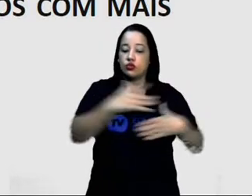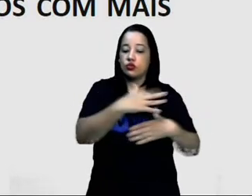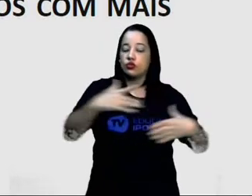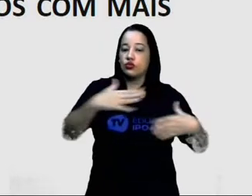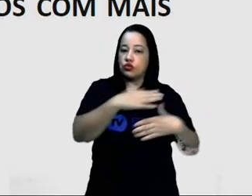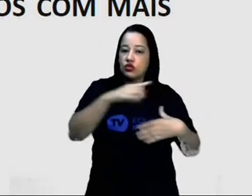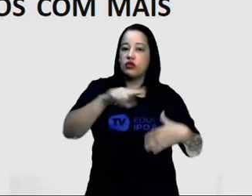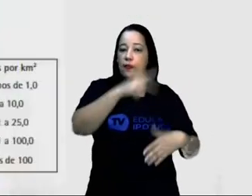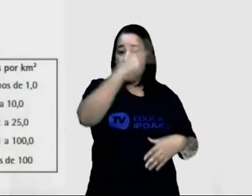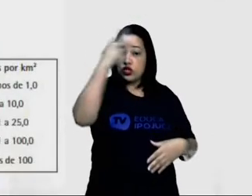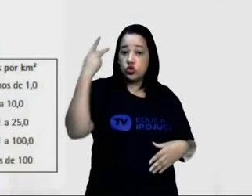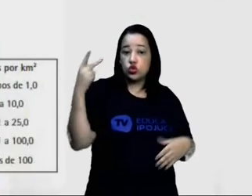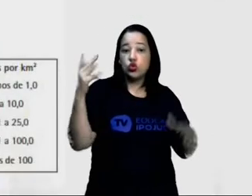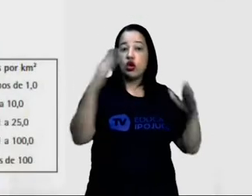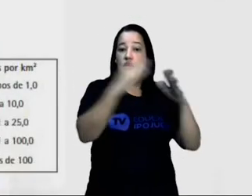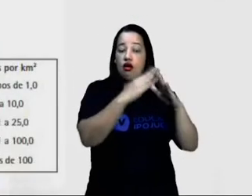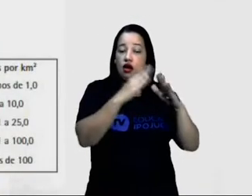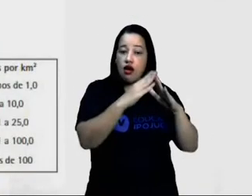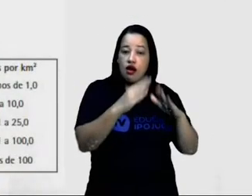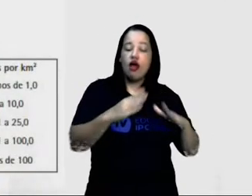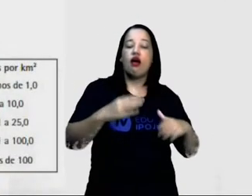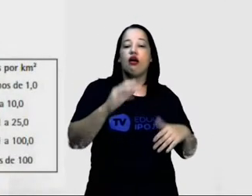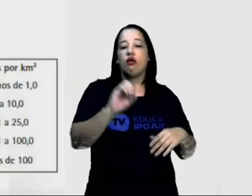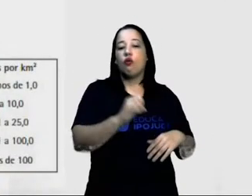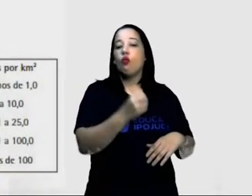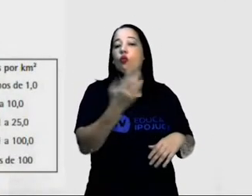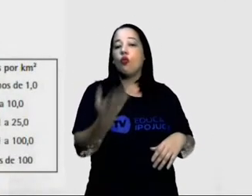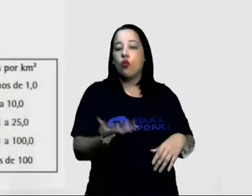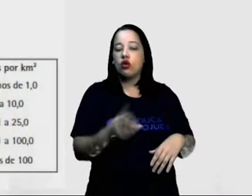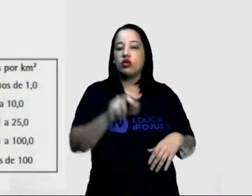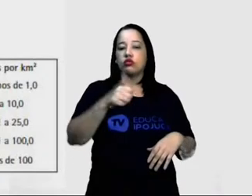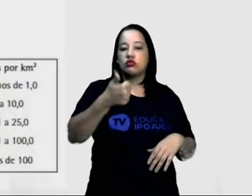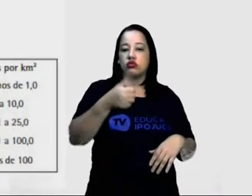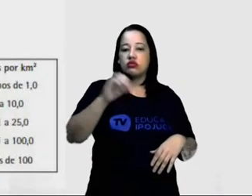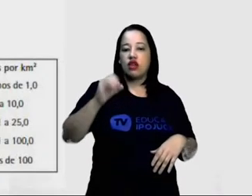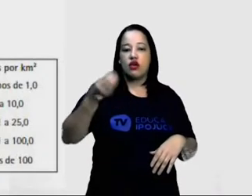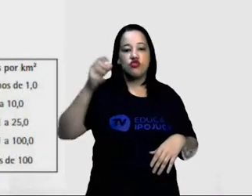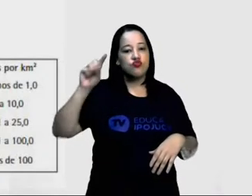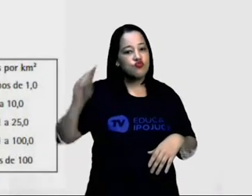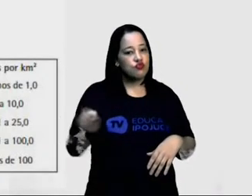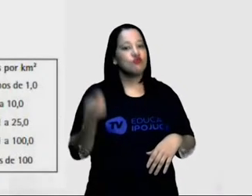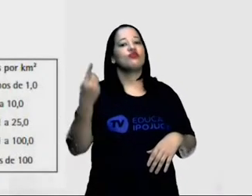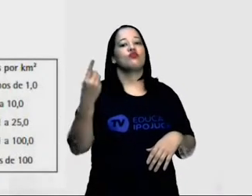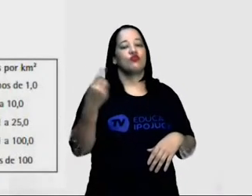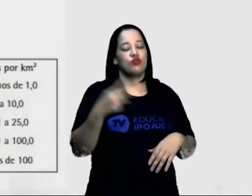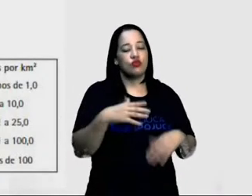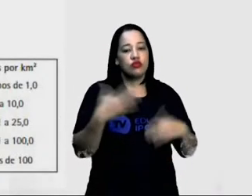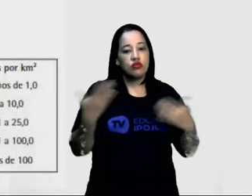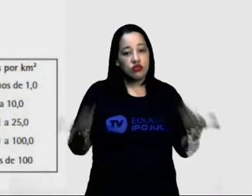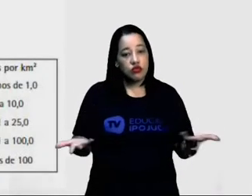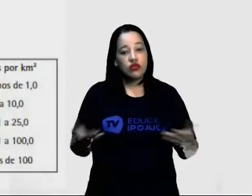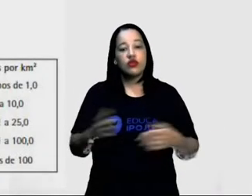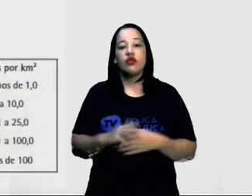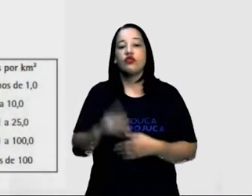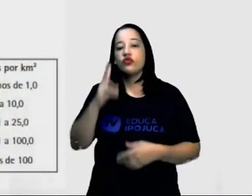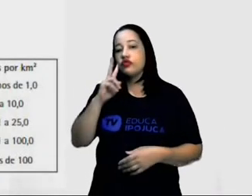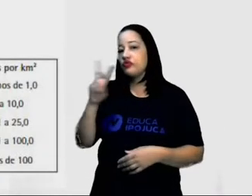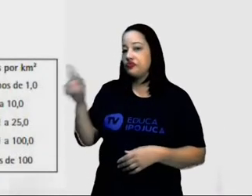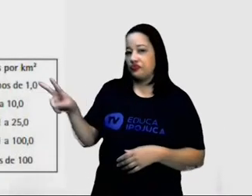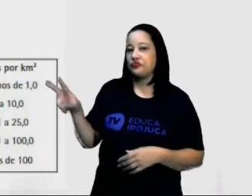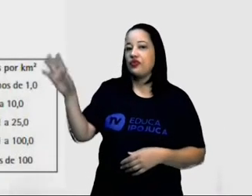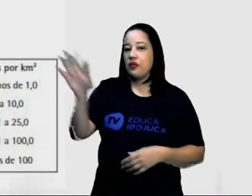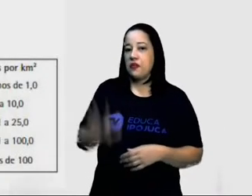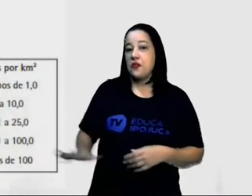10 mil habitantes. Vejam aí no mapa, a parte mais escura do mapa é a parte onde está